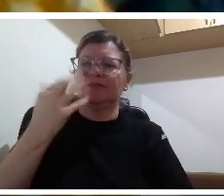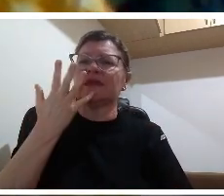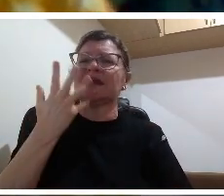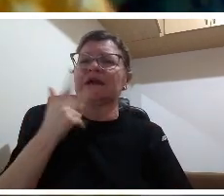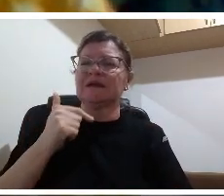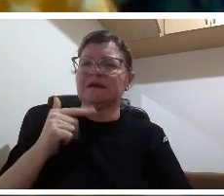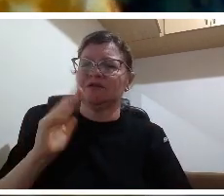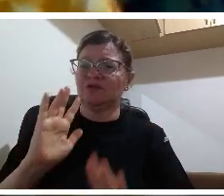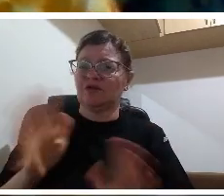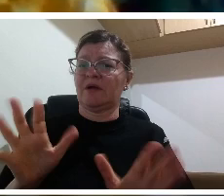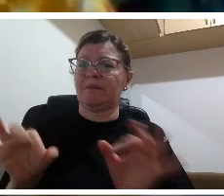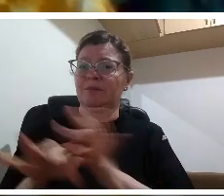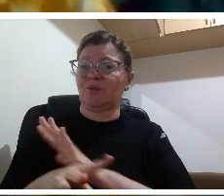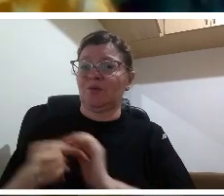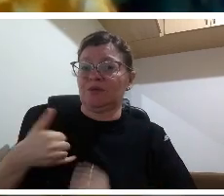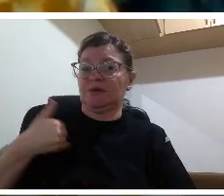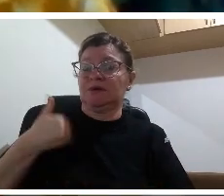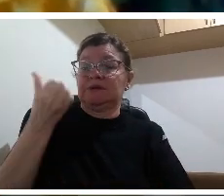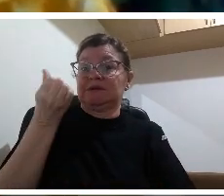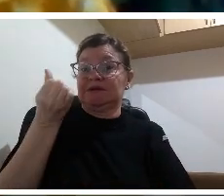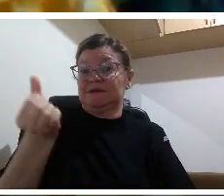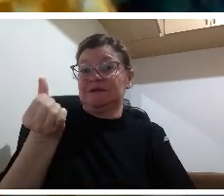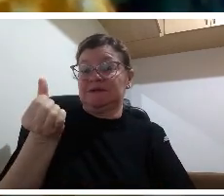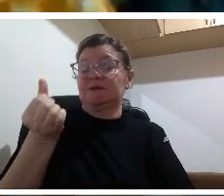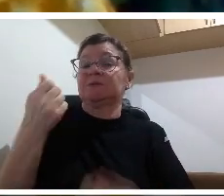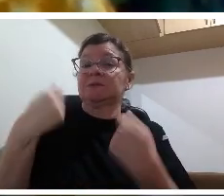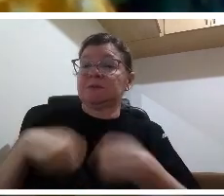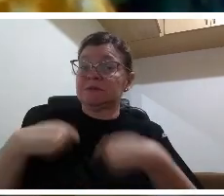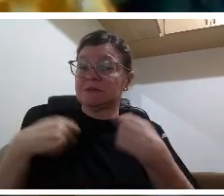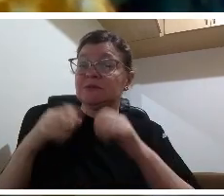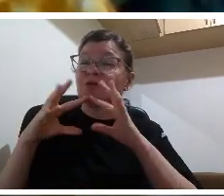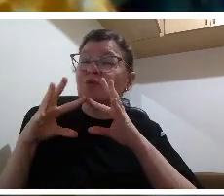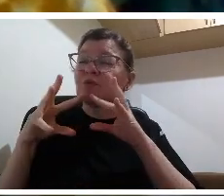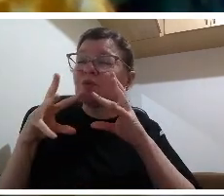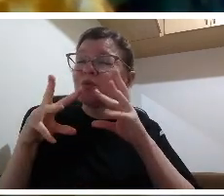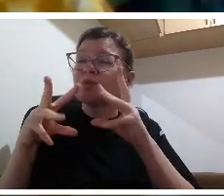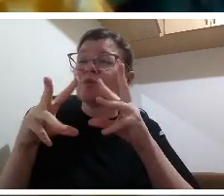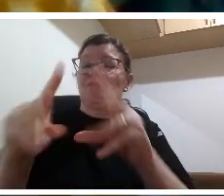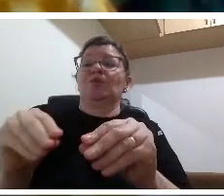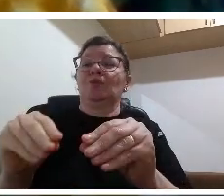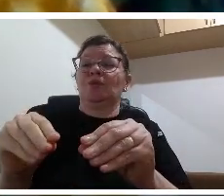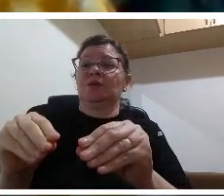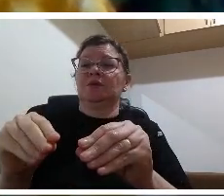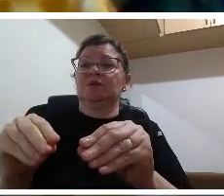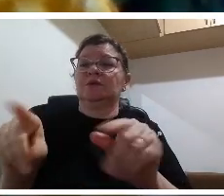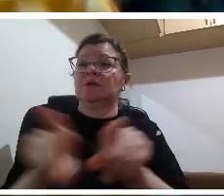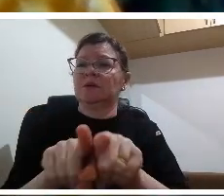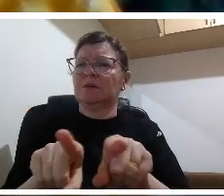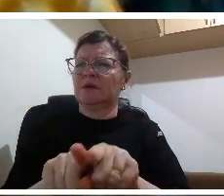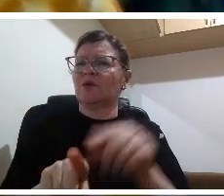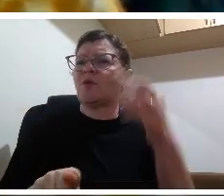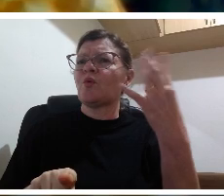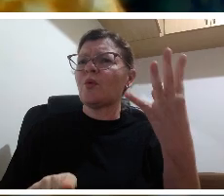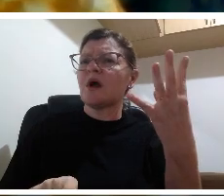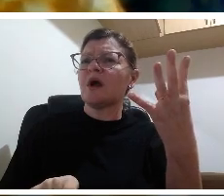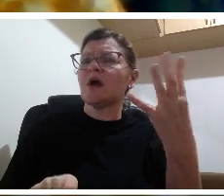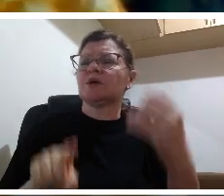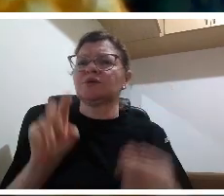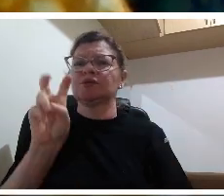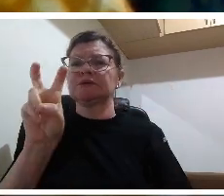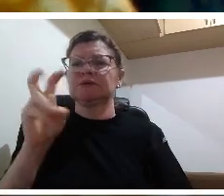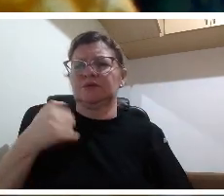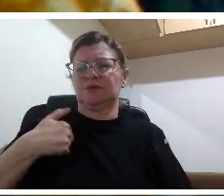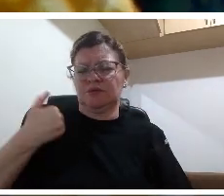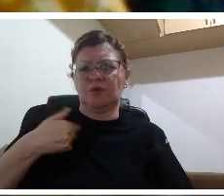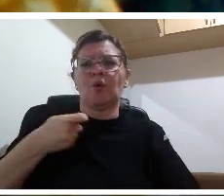nas redes no Brasil a universalização da educação infantil principalmente etapa pré escola e com isso a